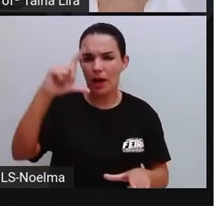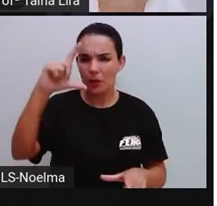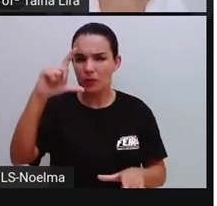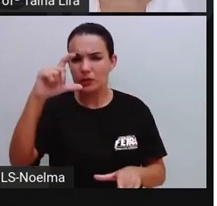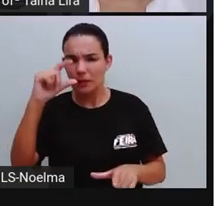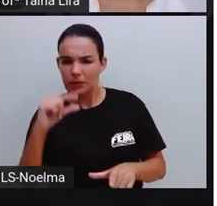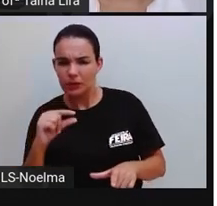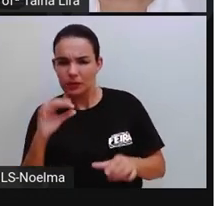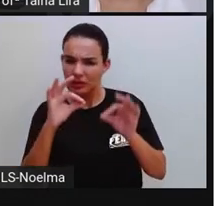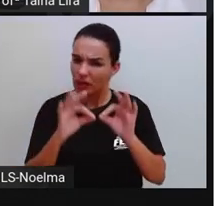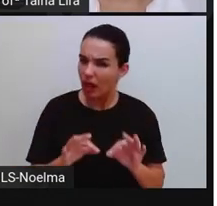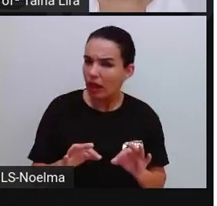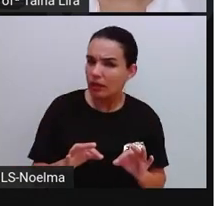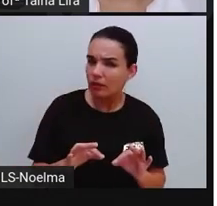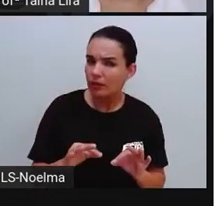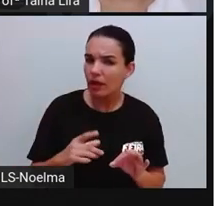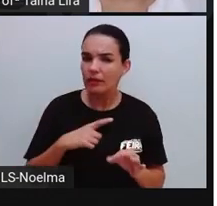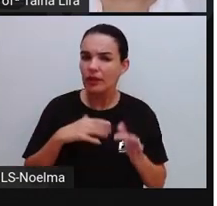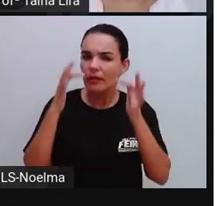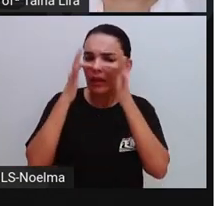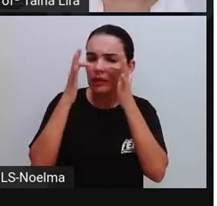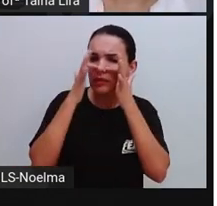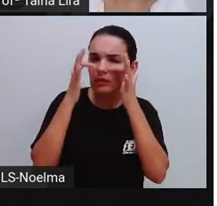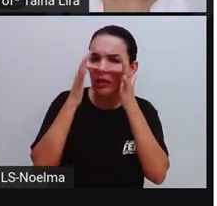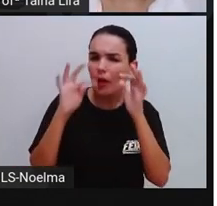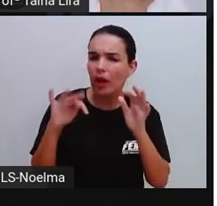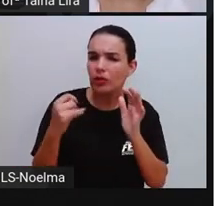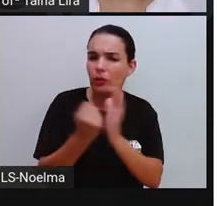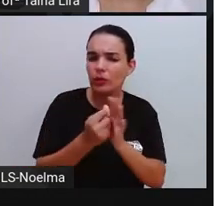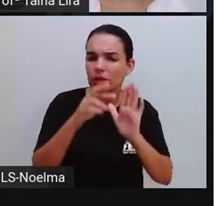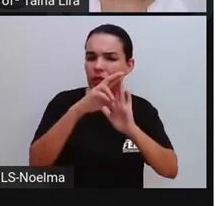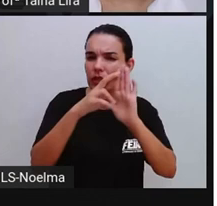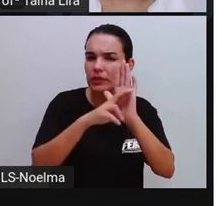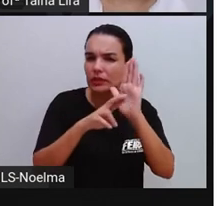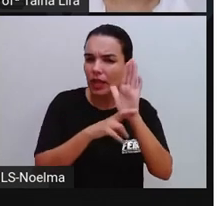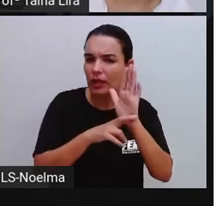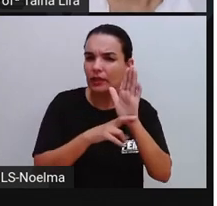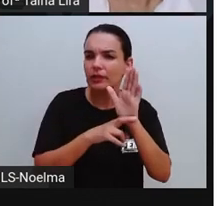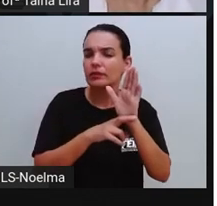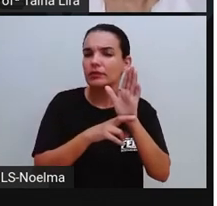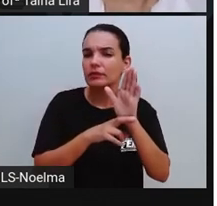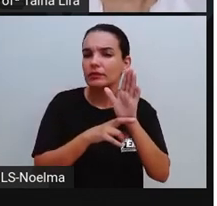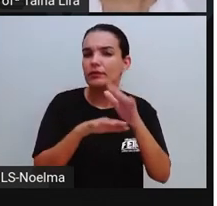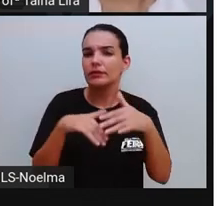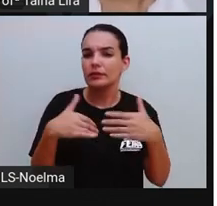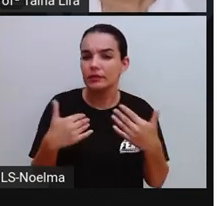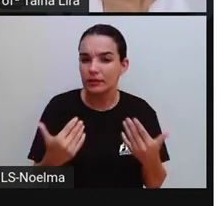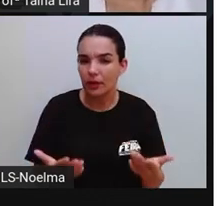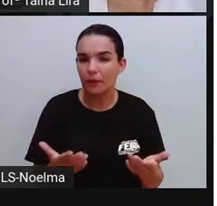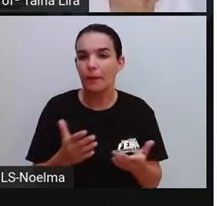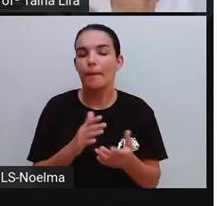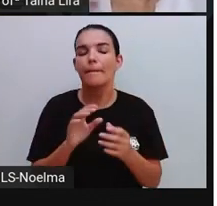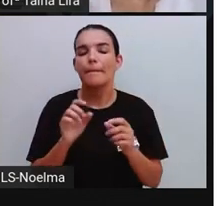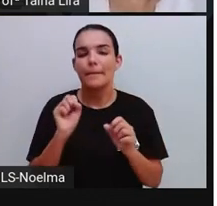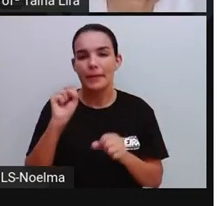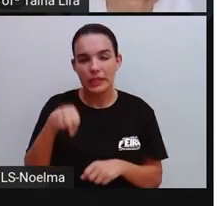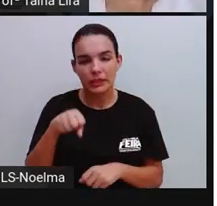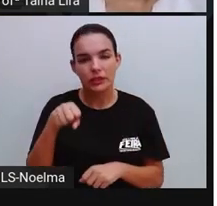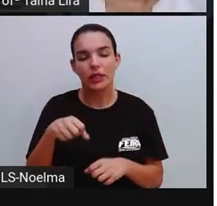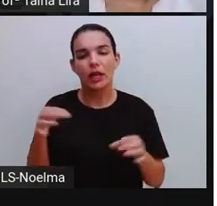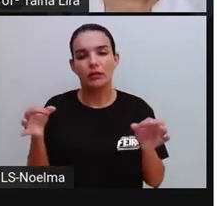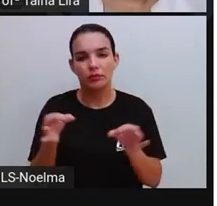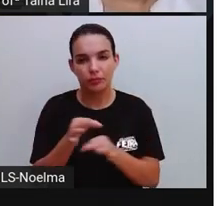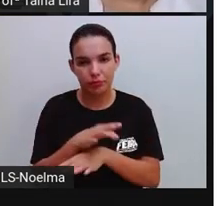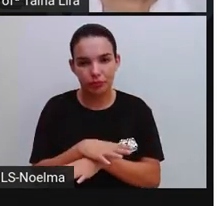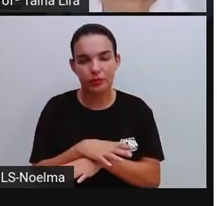minúsculas corretamente. Eu tive, atenção, as regras ortográficas. Então, assim a gente faz